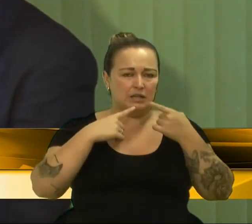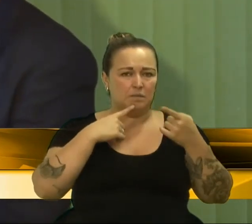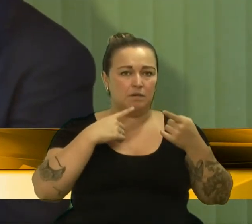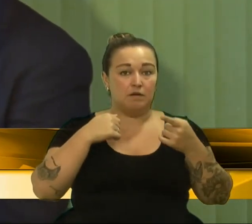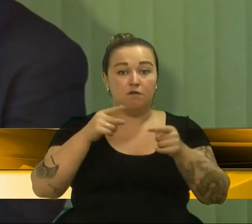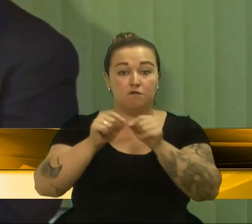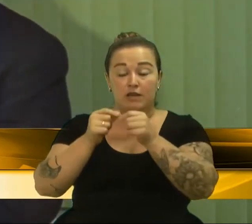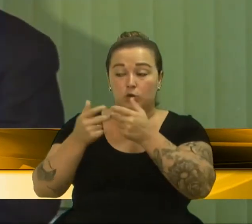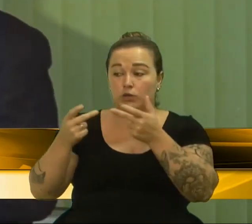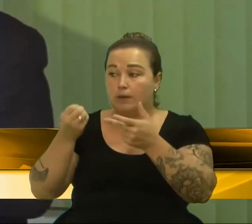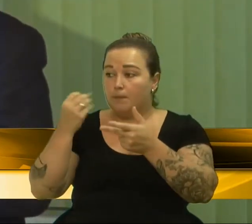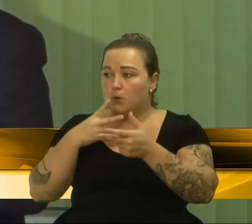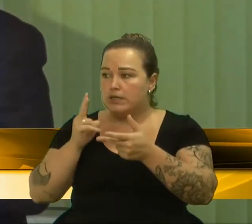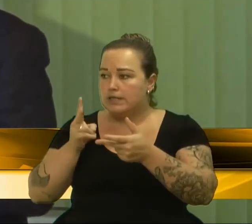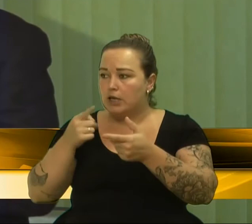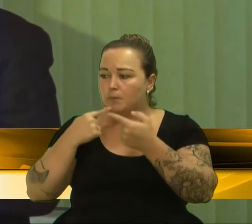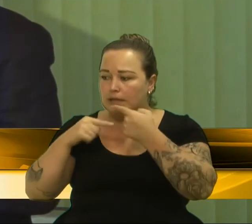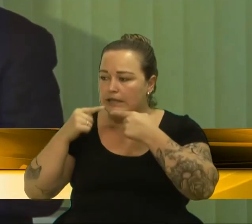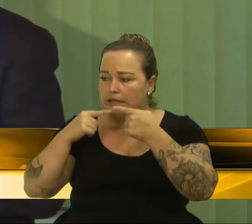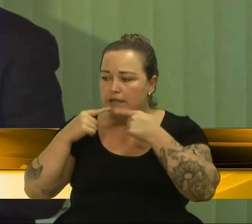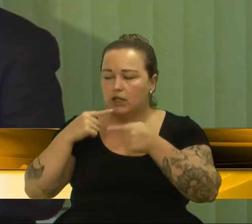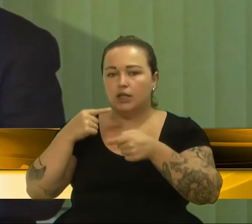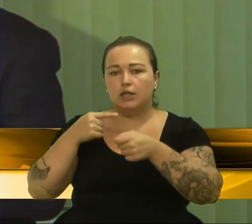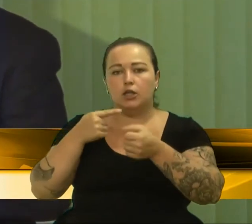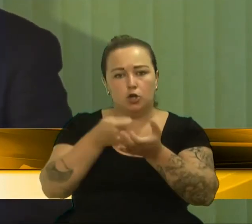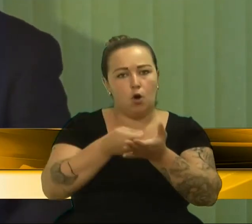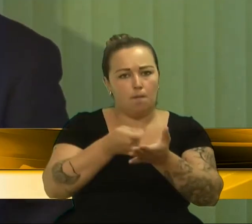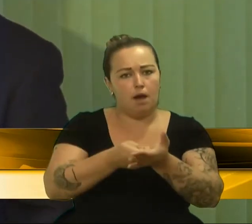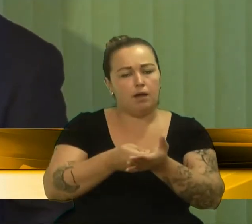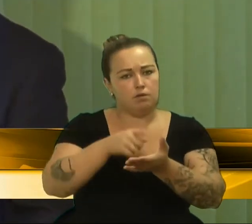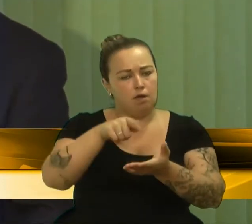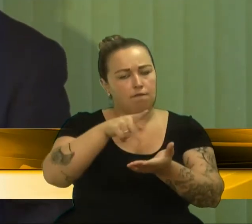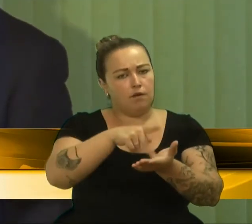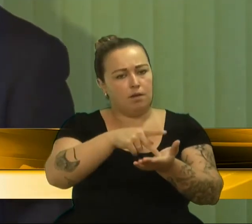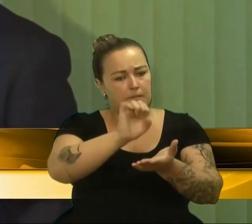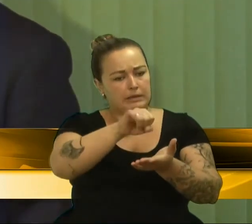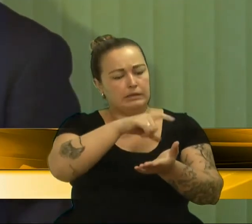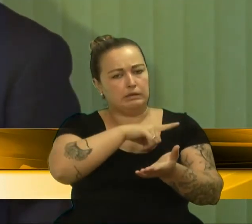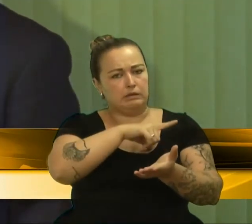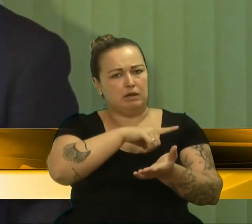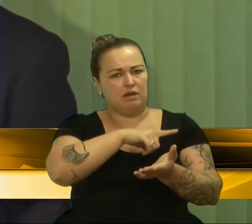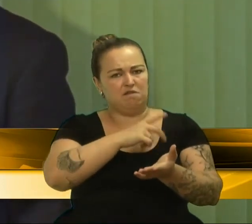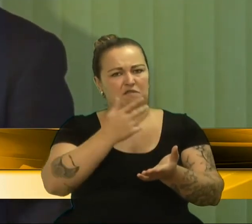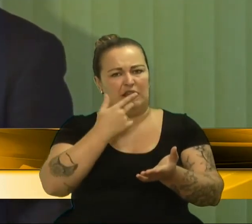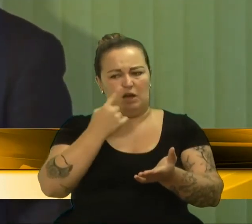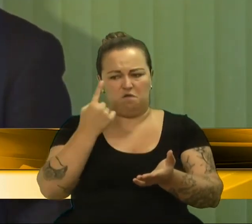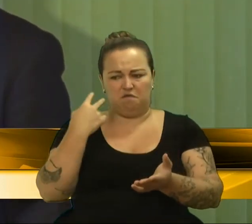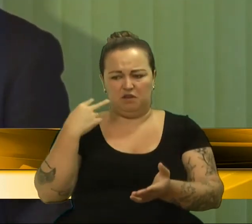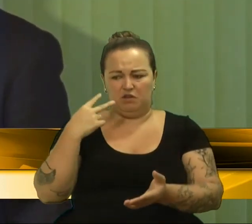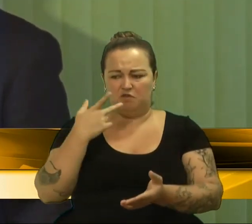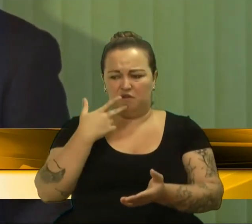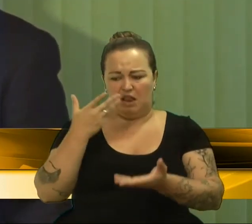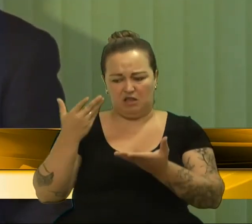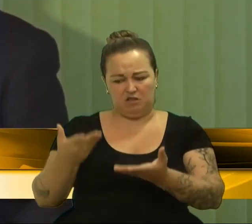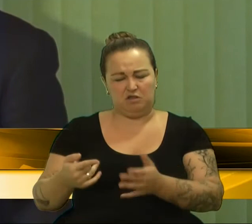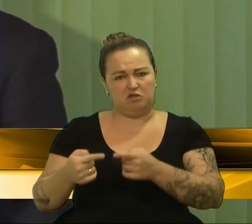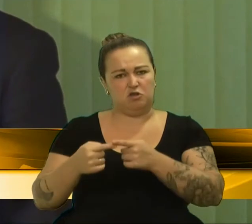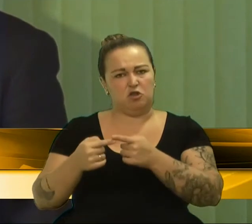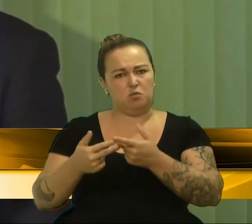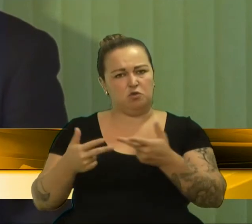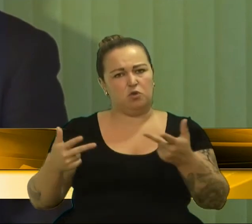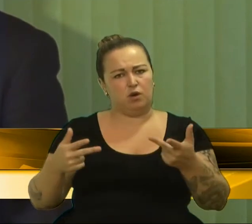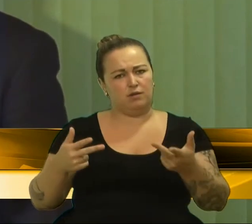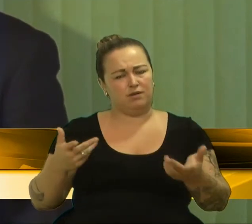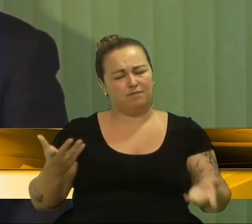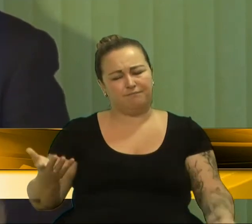a gente faça coisas boas, gente está sendo criticado e cobrado. E tem que ser. Esse tipo de coisa vindo de um colega, isso é